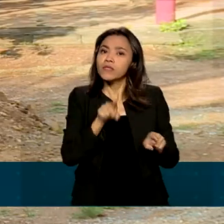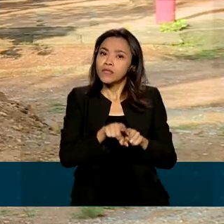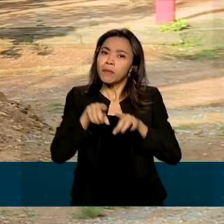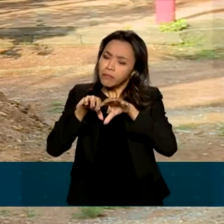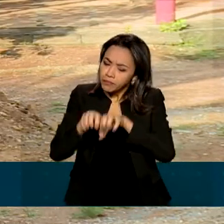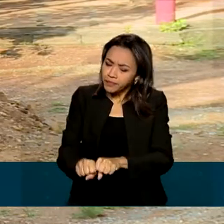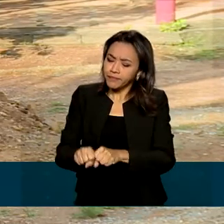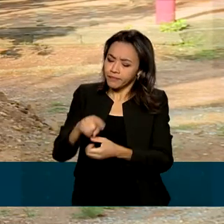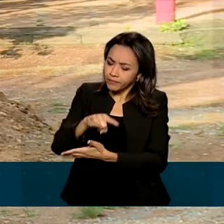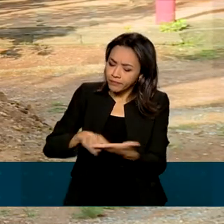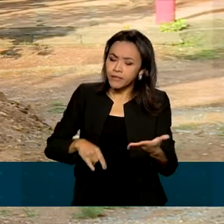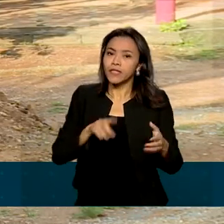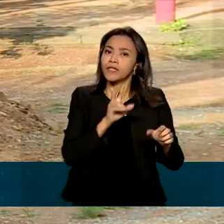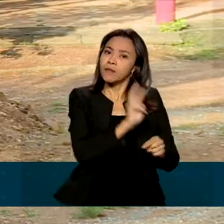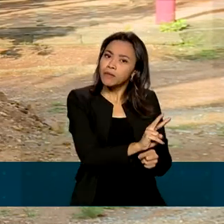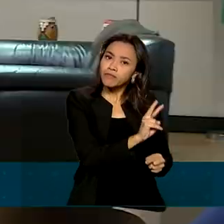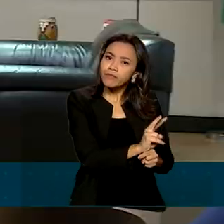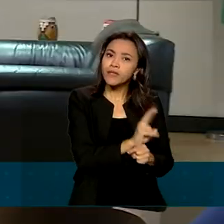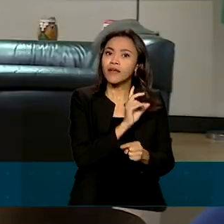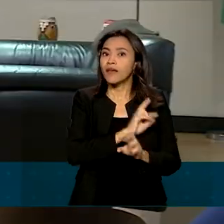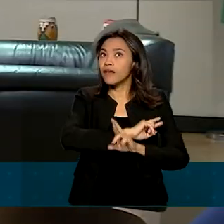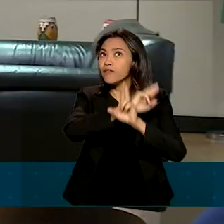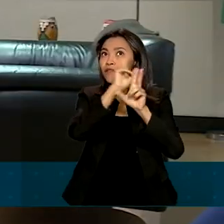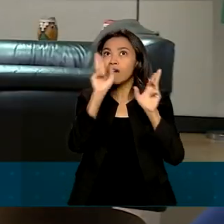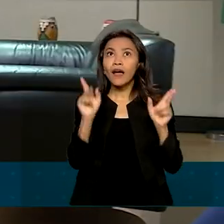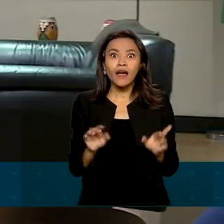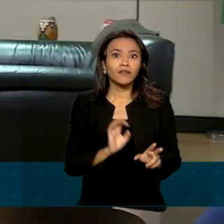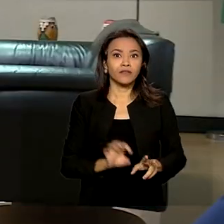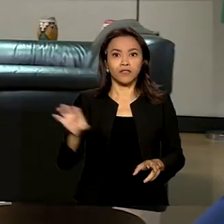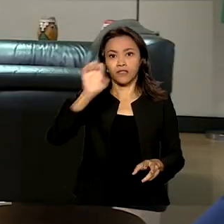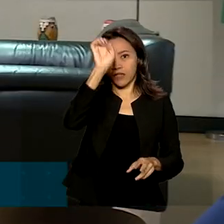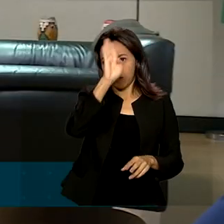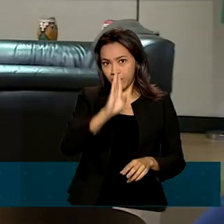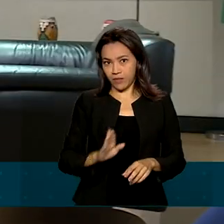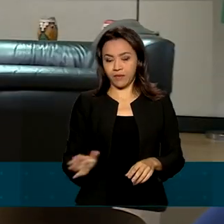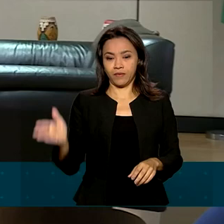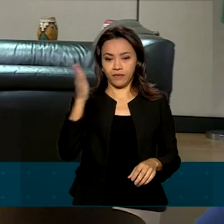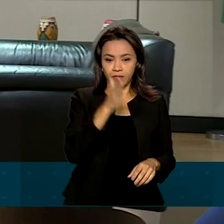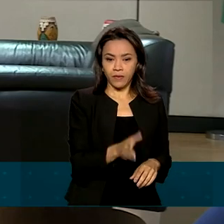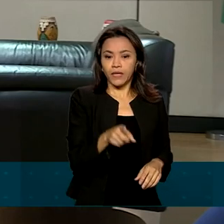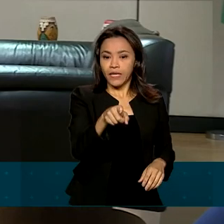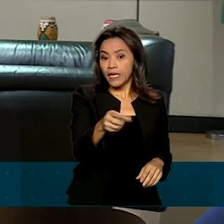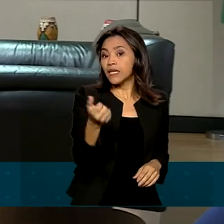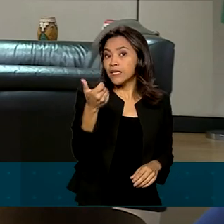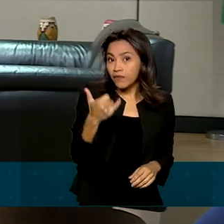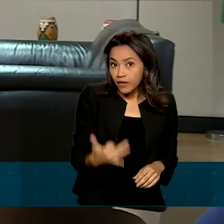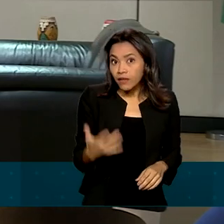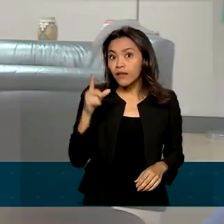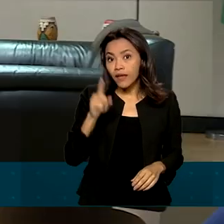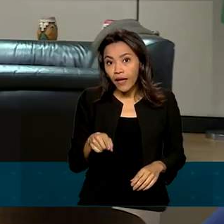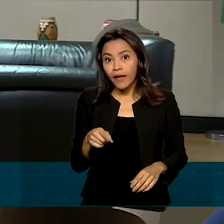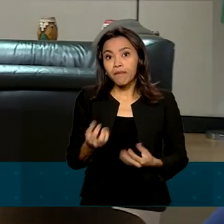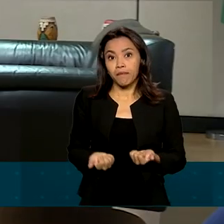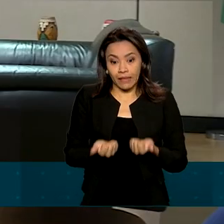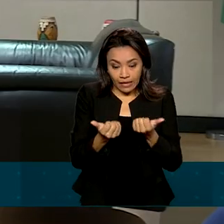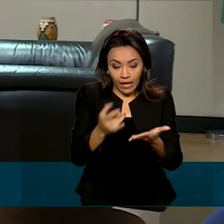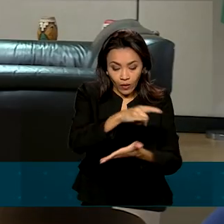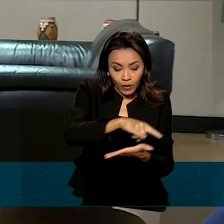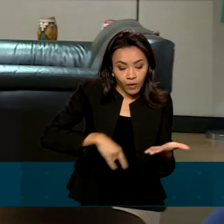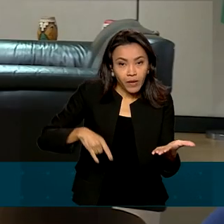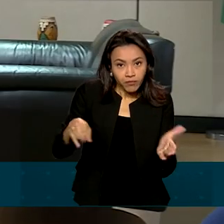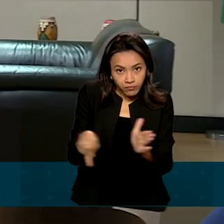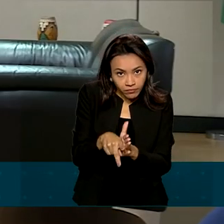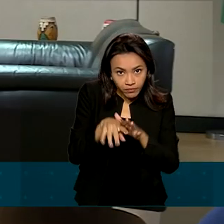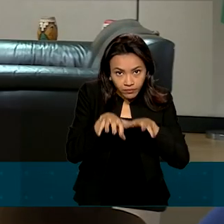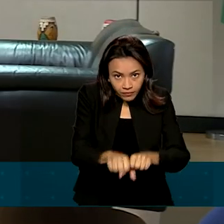diversos estados brasileiros. O processo de regularização fundiária de titulação é prioridade do governo federal. Somente no primeiro